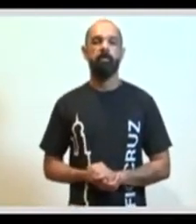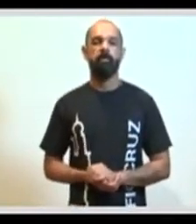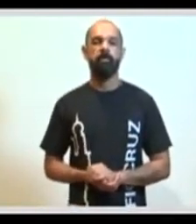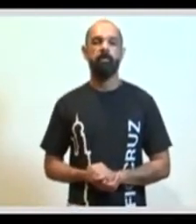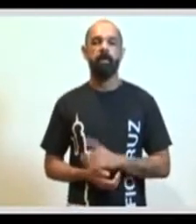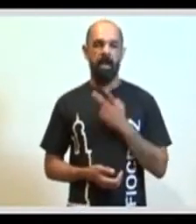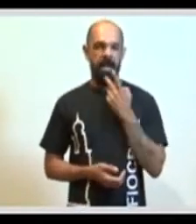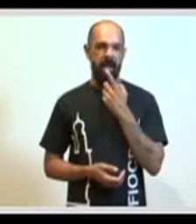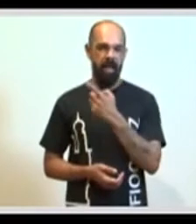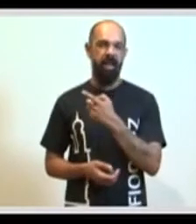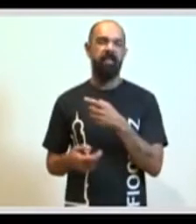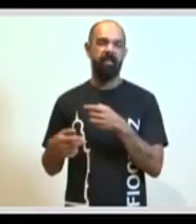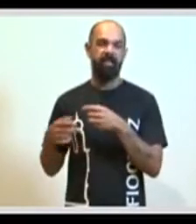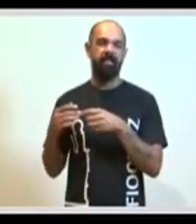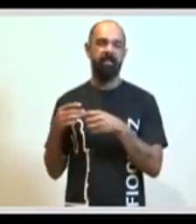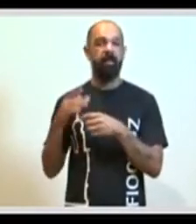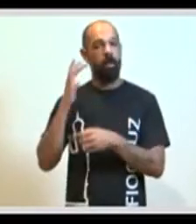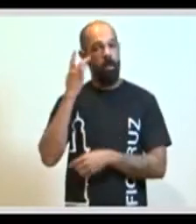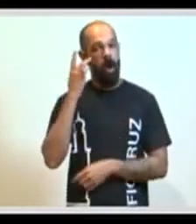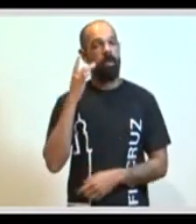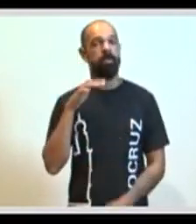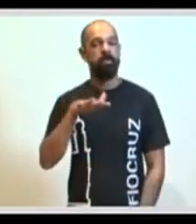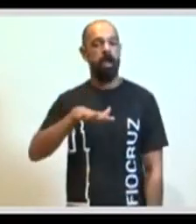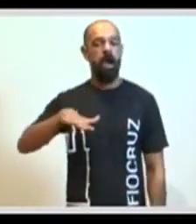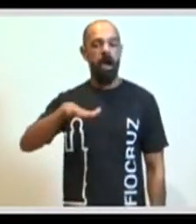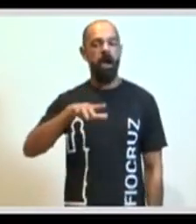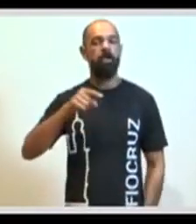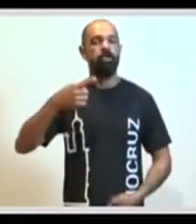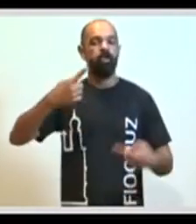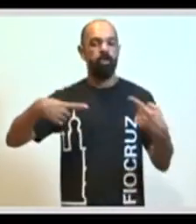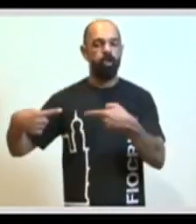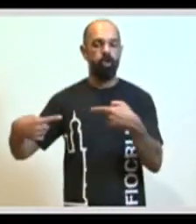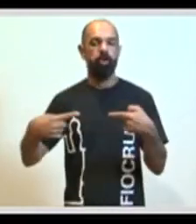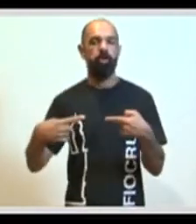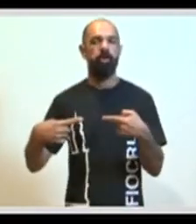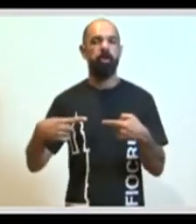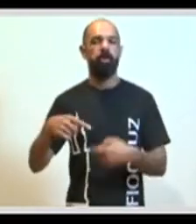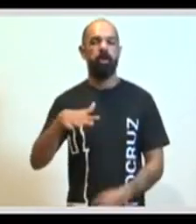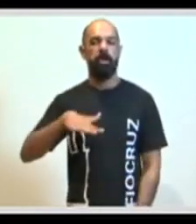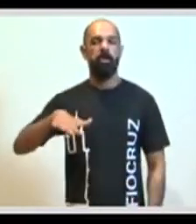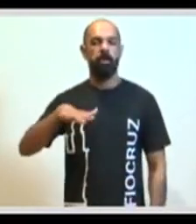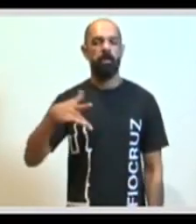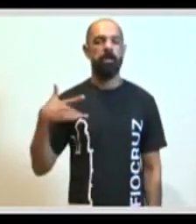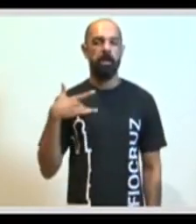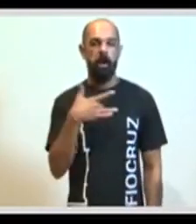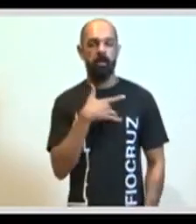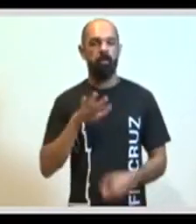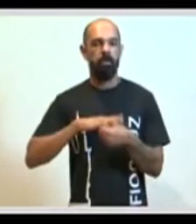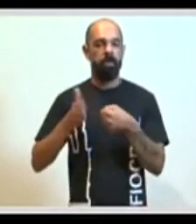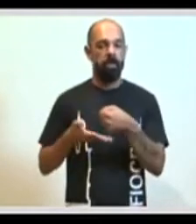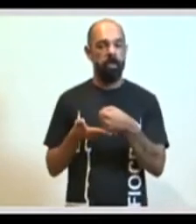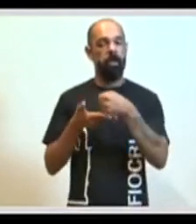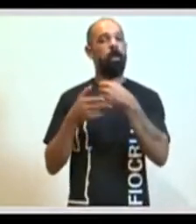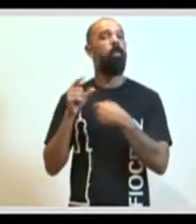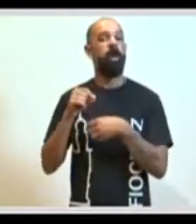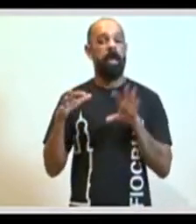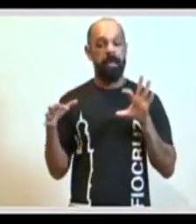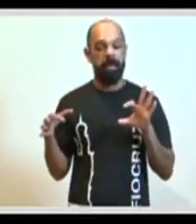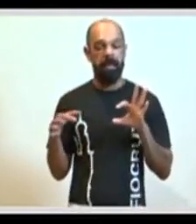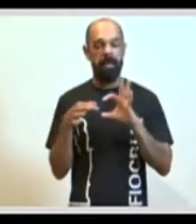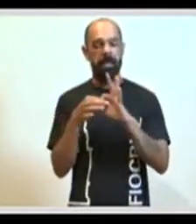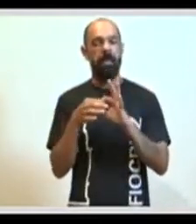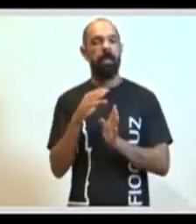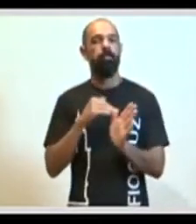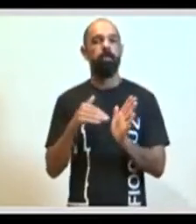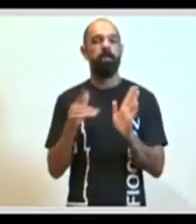Como ela colocou, eu acho que essa dimensão de discutir de território saudável sustentável, a partir dessa perspectiva de integrar todas